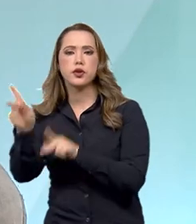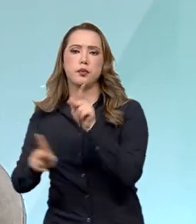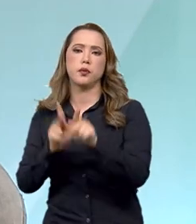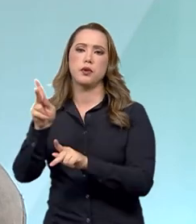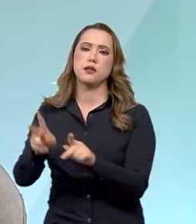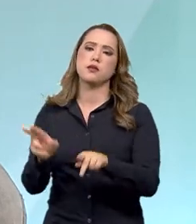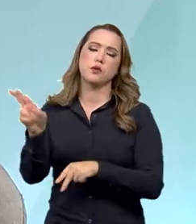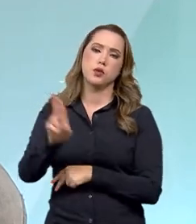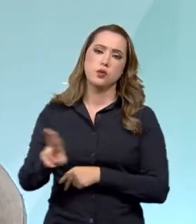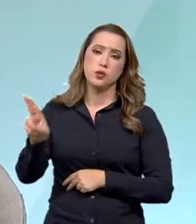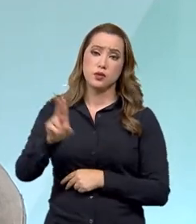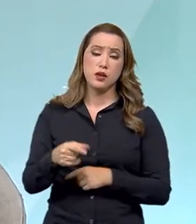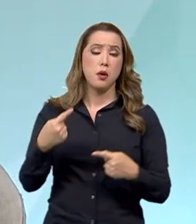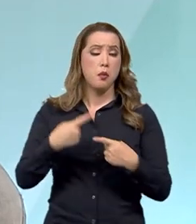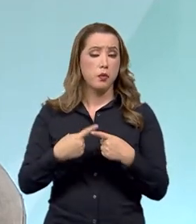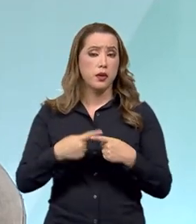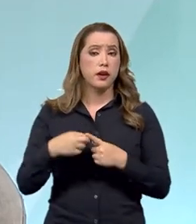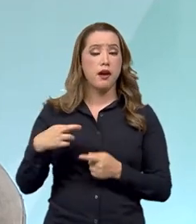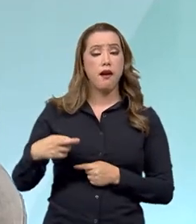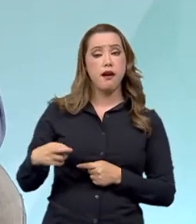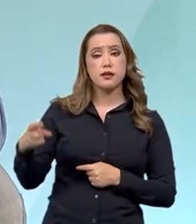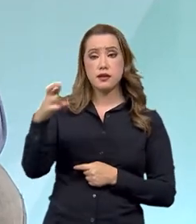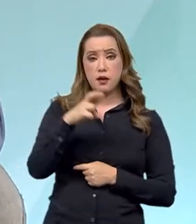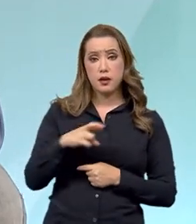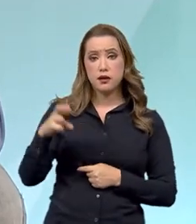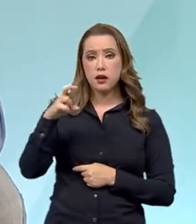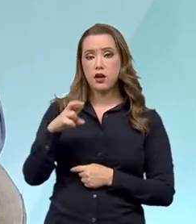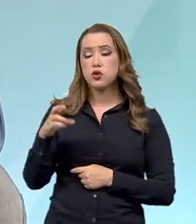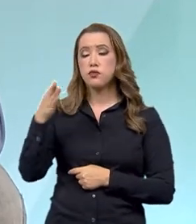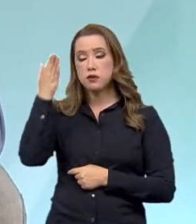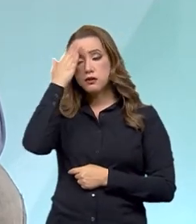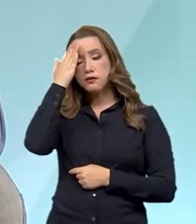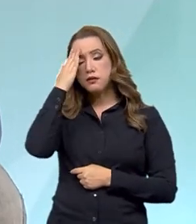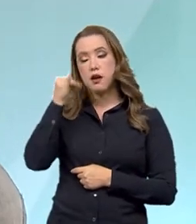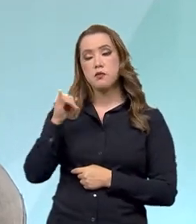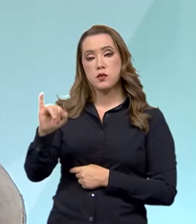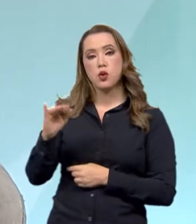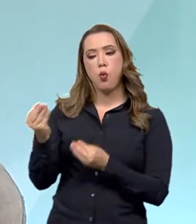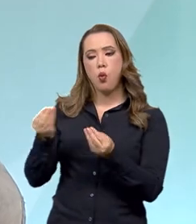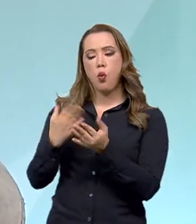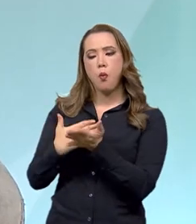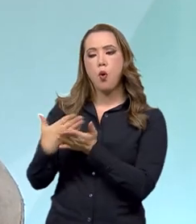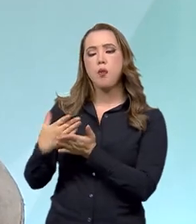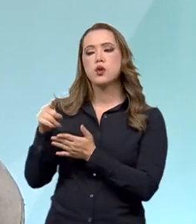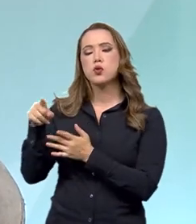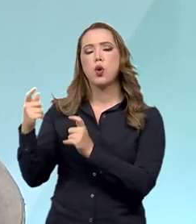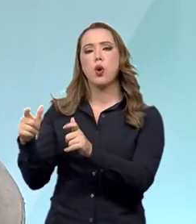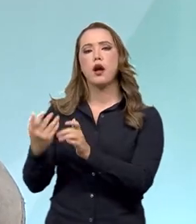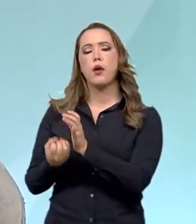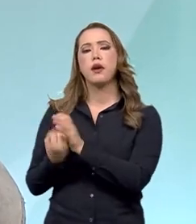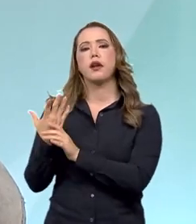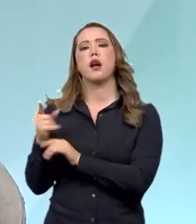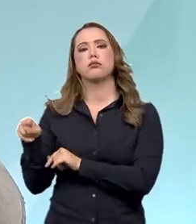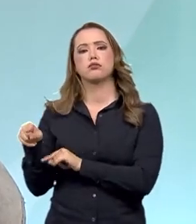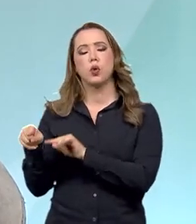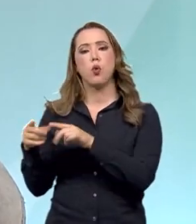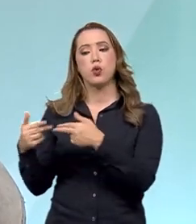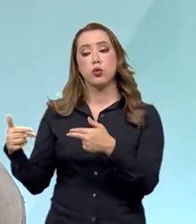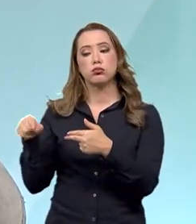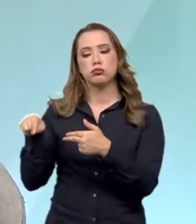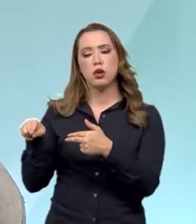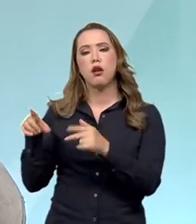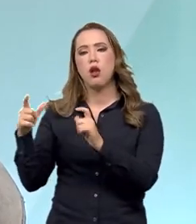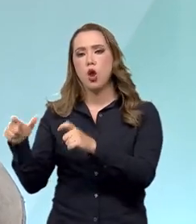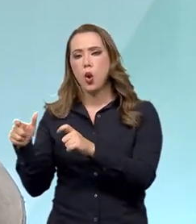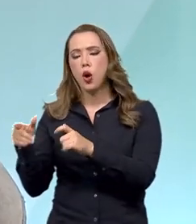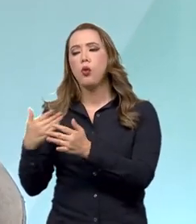desde a origem do produto, não só o produto importado, o produto também fabricado no país. Você sabe desde a origem da sua fabricação, desde a fonte